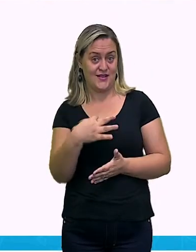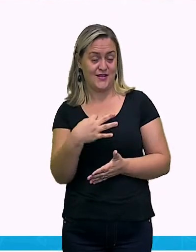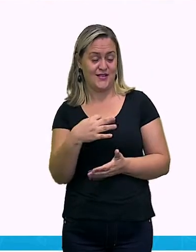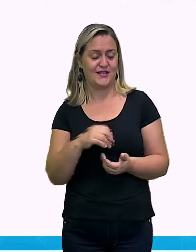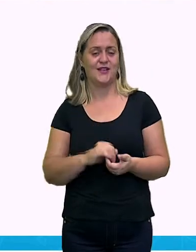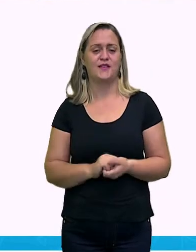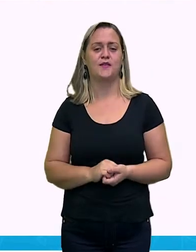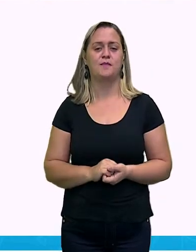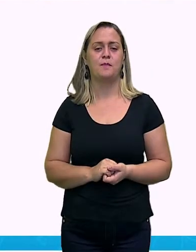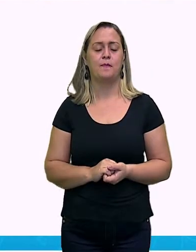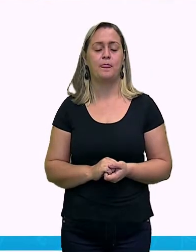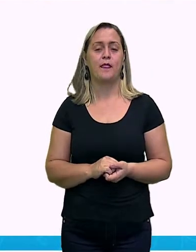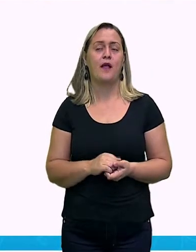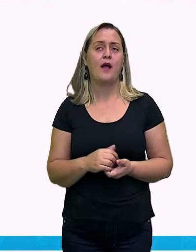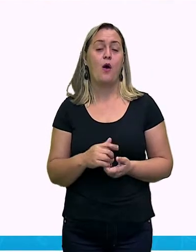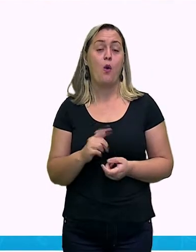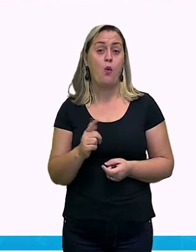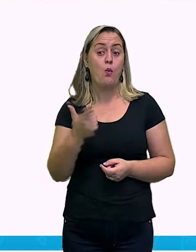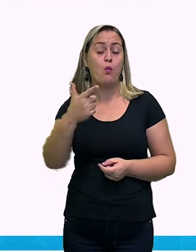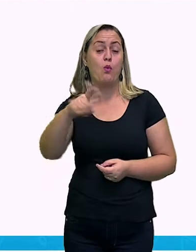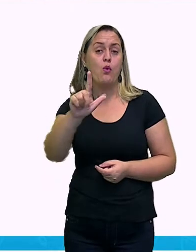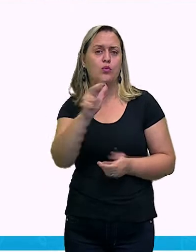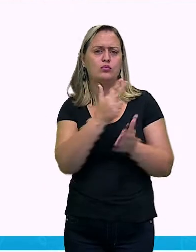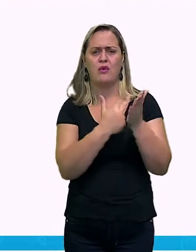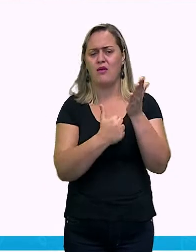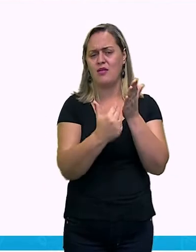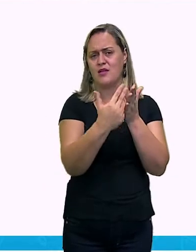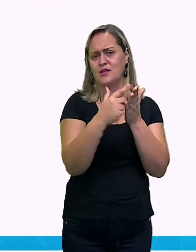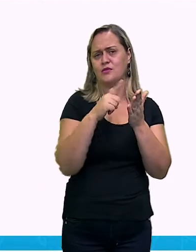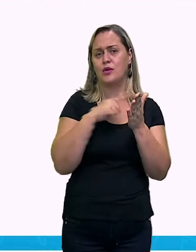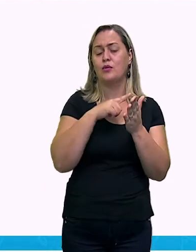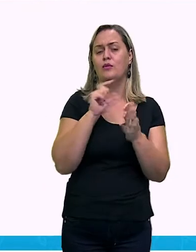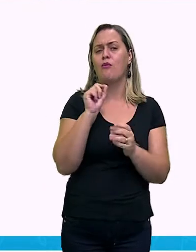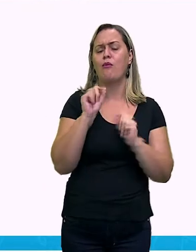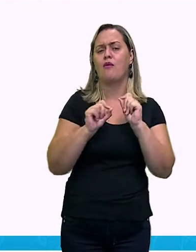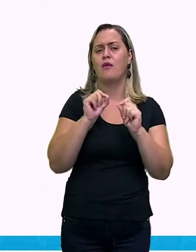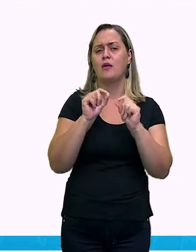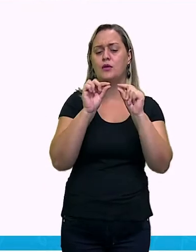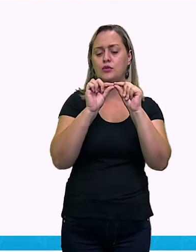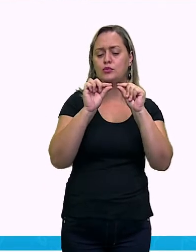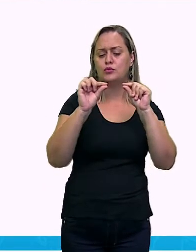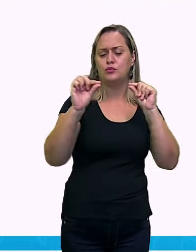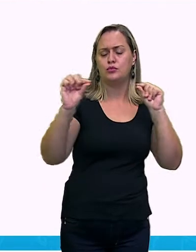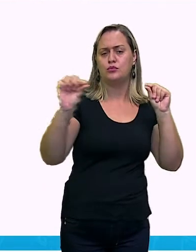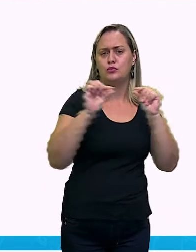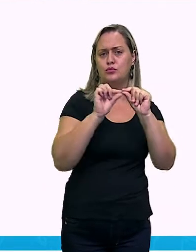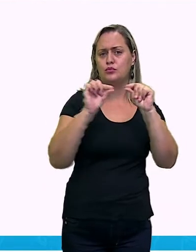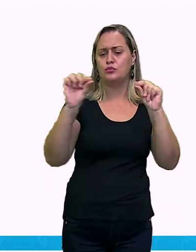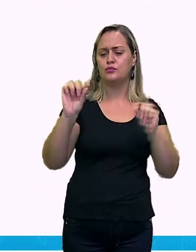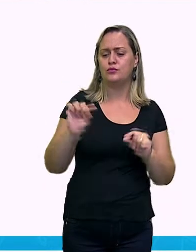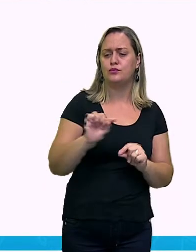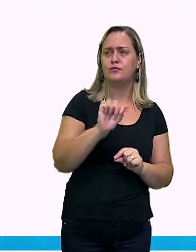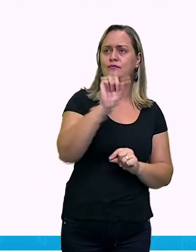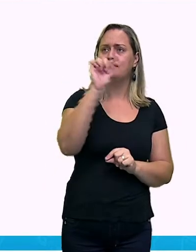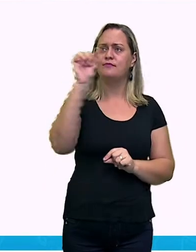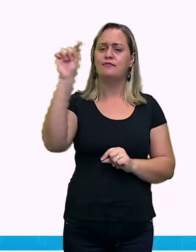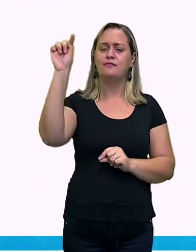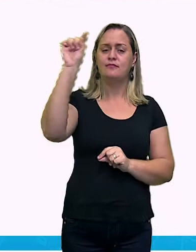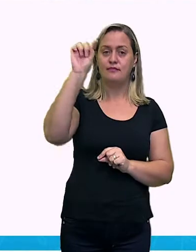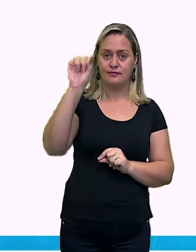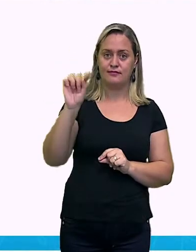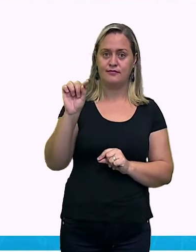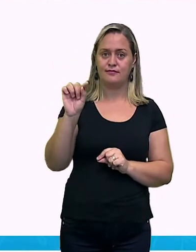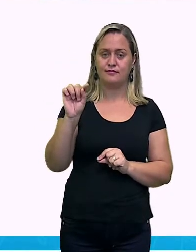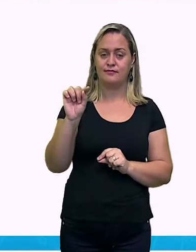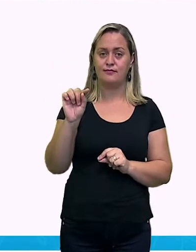A linha, o que é que a linha? É um ponto em movimento. Nesse caso nosso, nós vamos